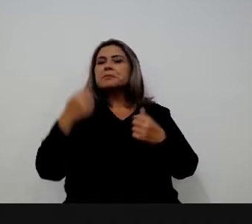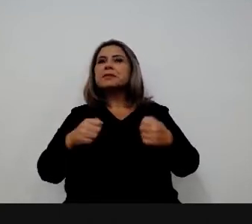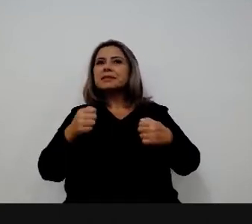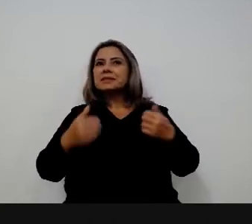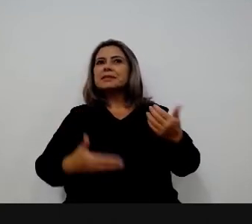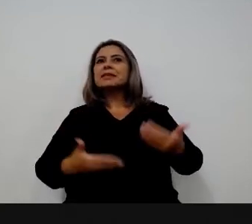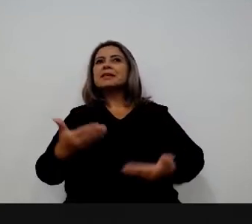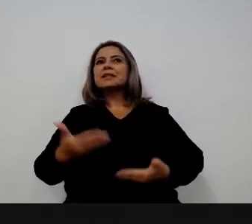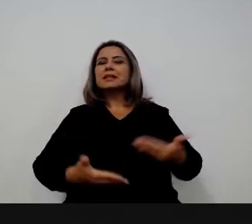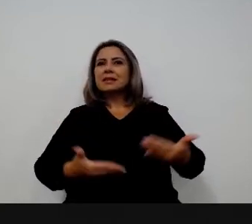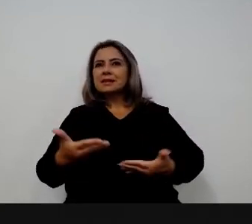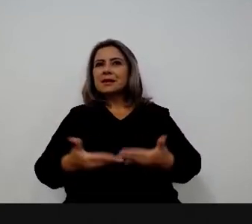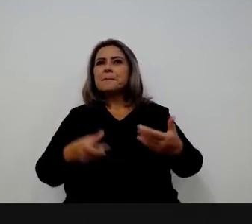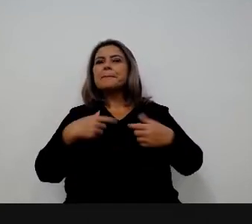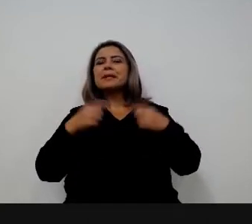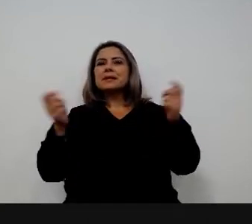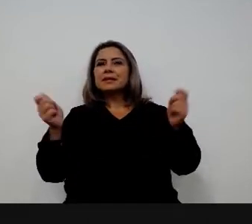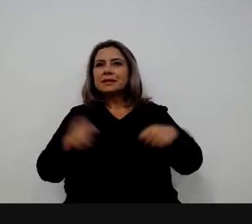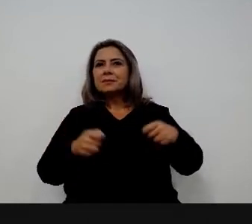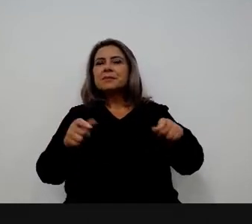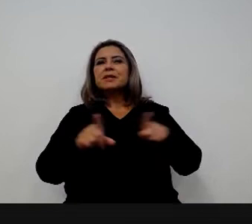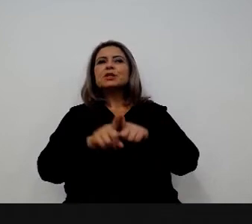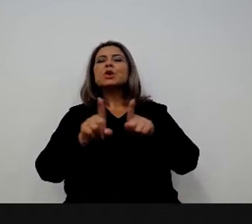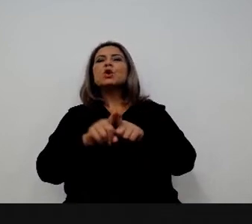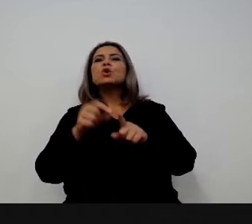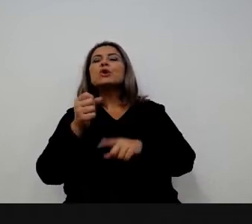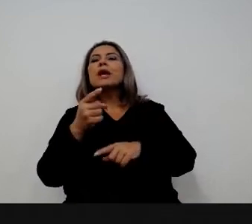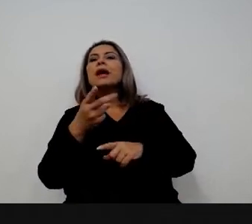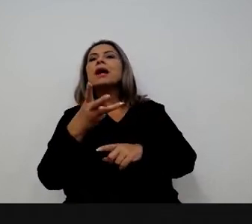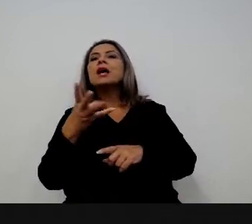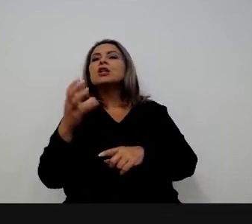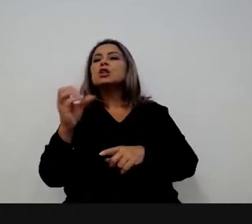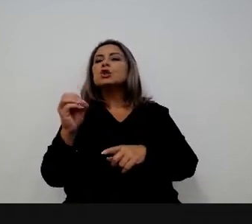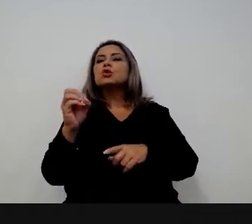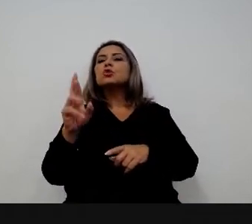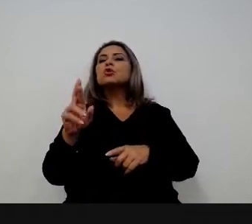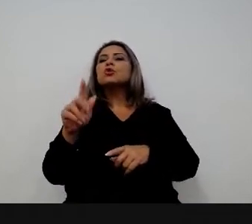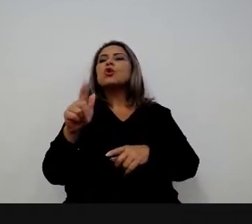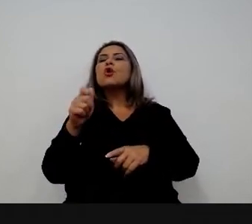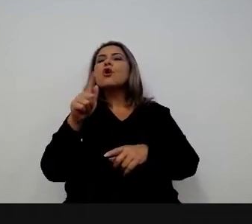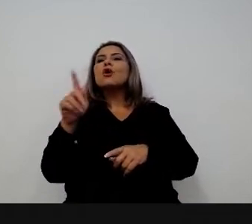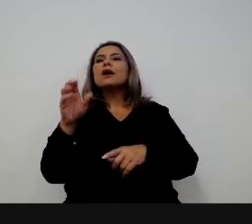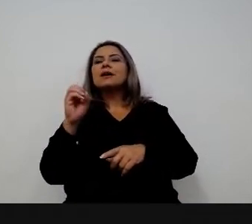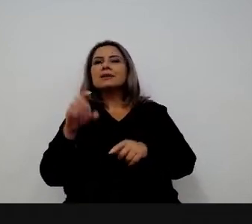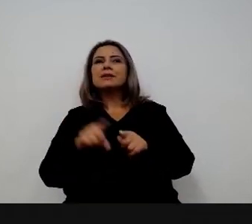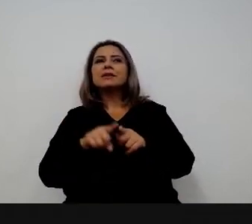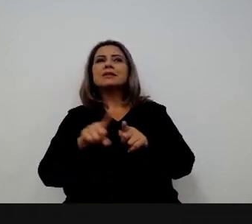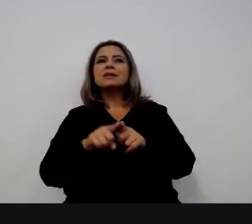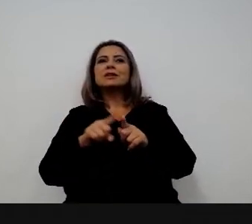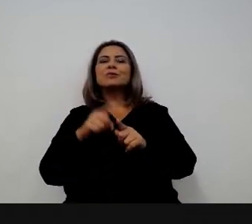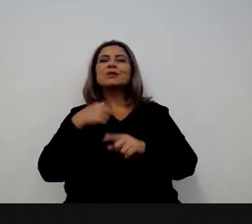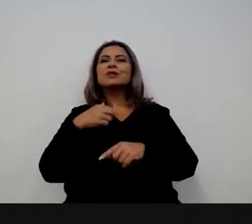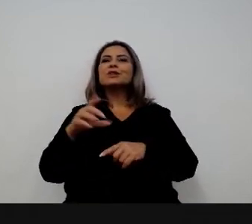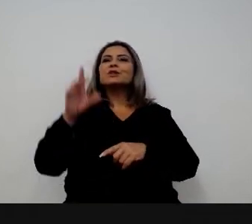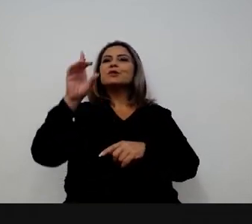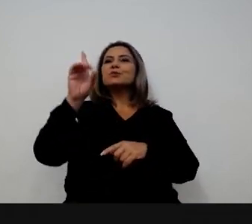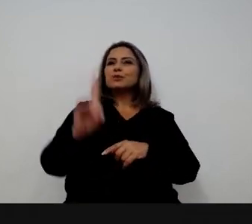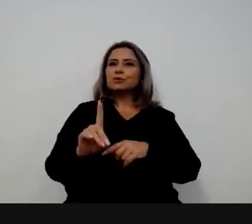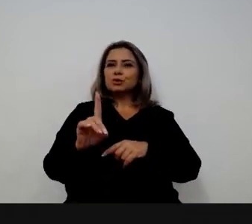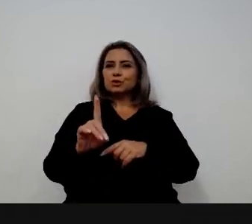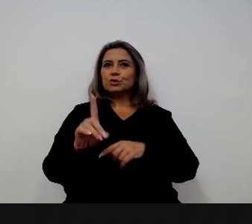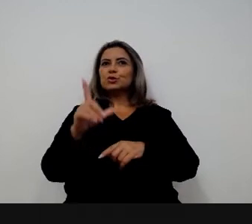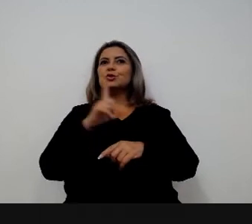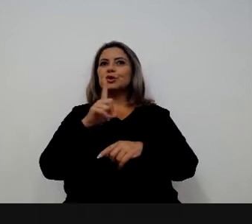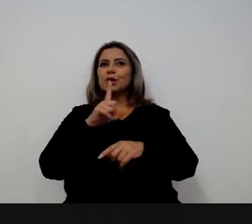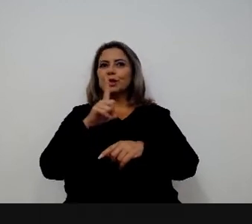necessidade de capacitação e a quantidade de órgãos e a gente foca naquele quadrante ali o superior direito que é